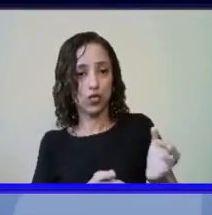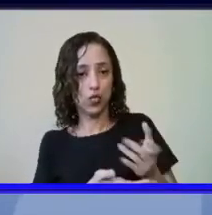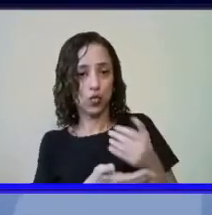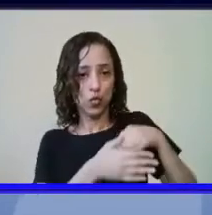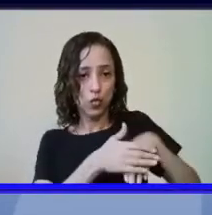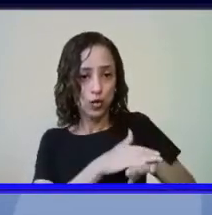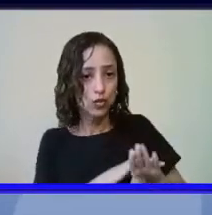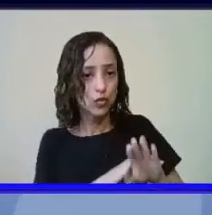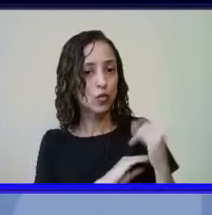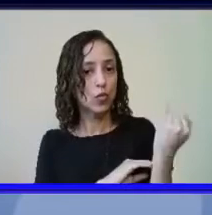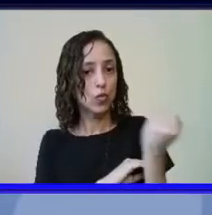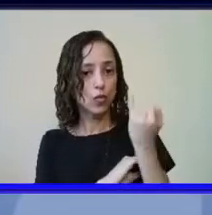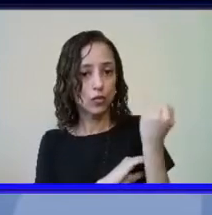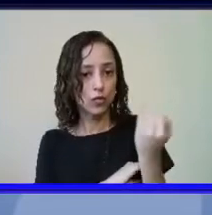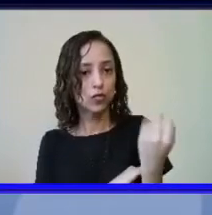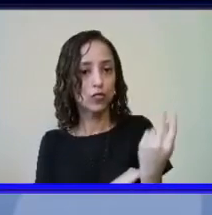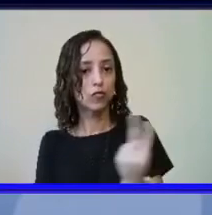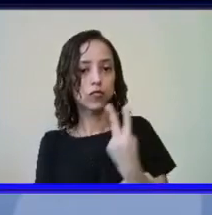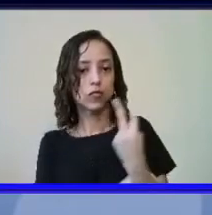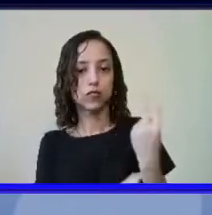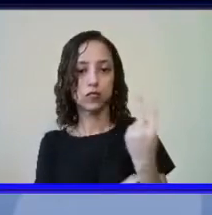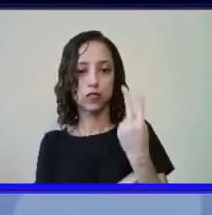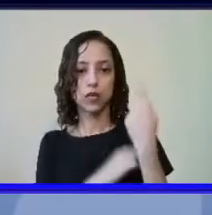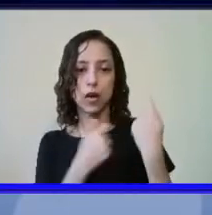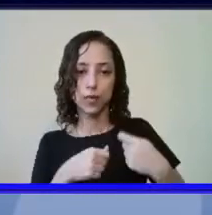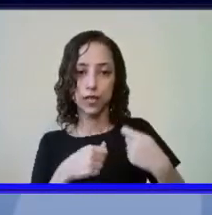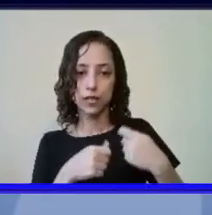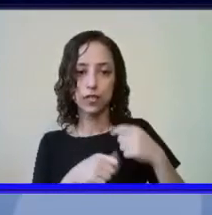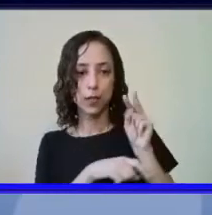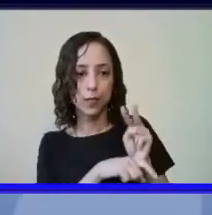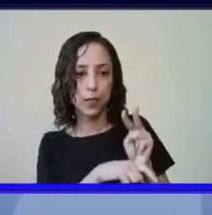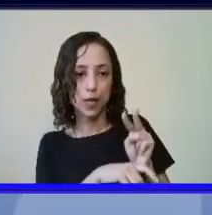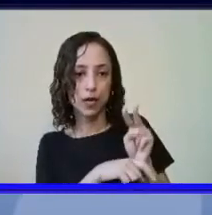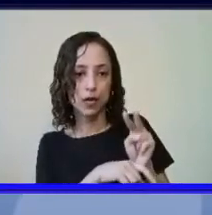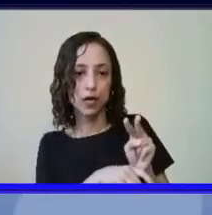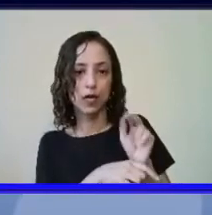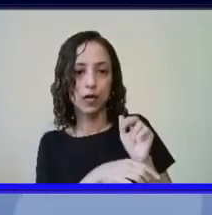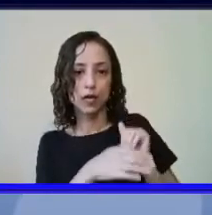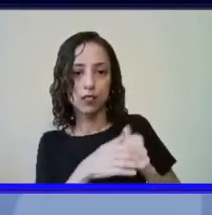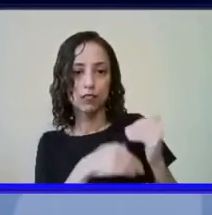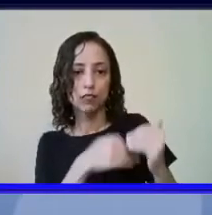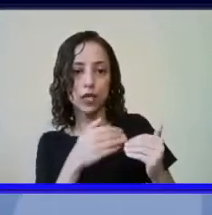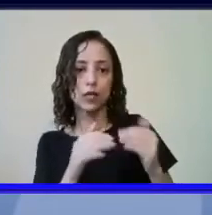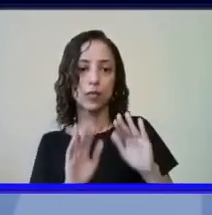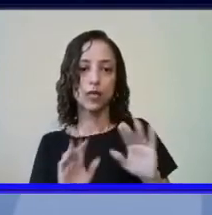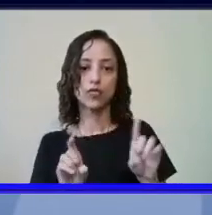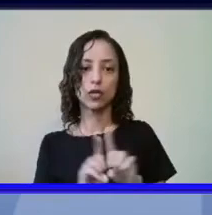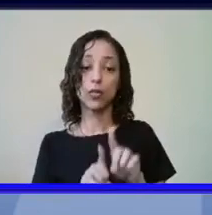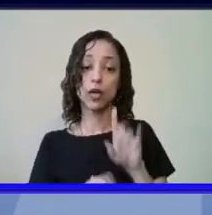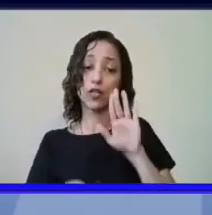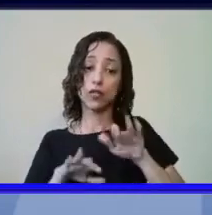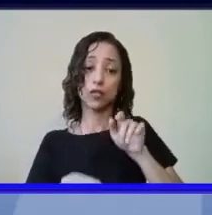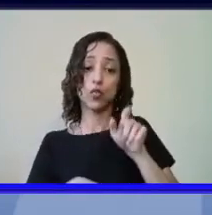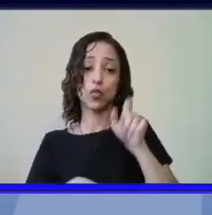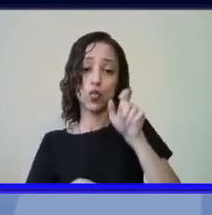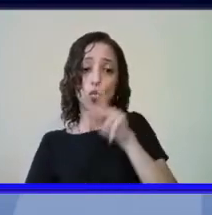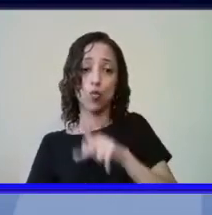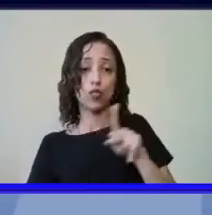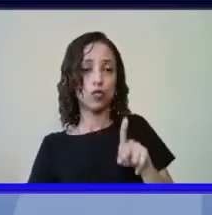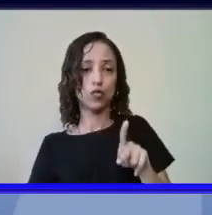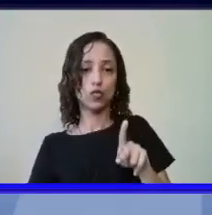valiosíssimos e que precisam ser preservados e mas que o professor não ganha